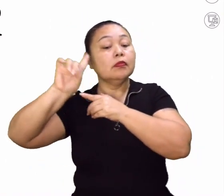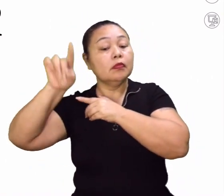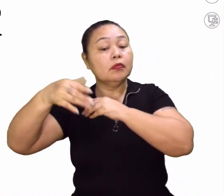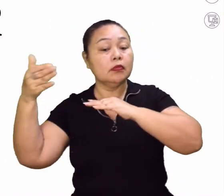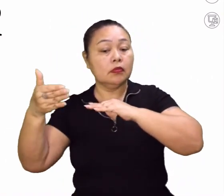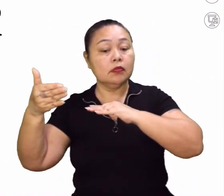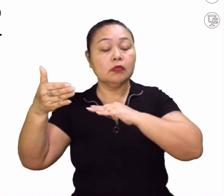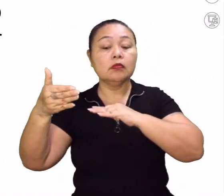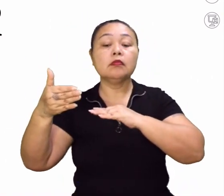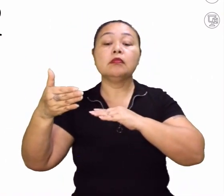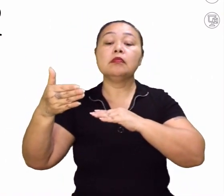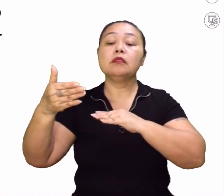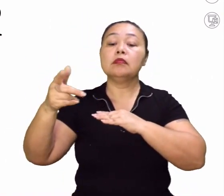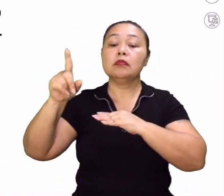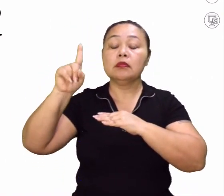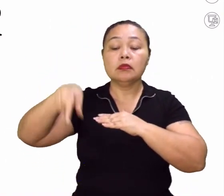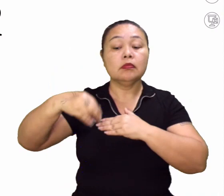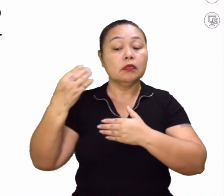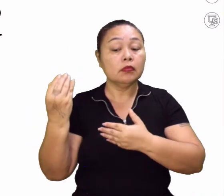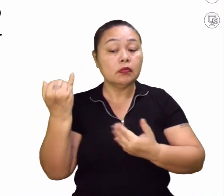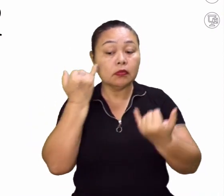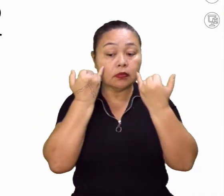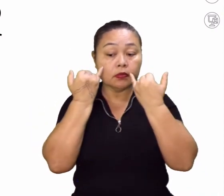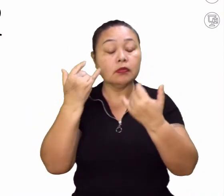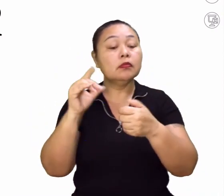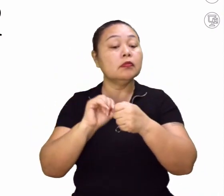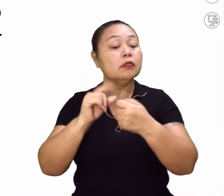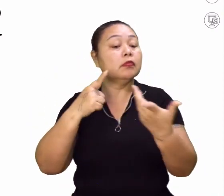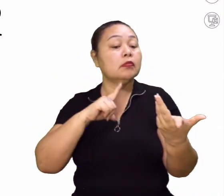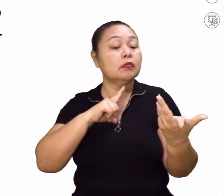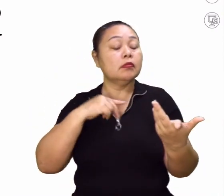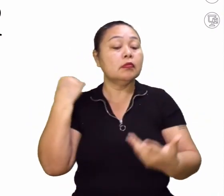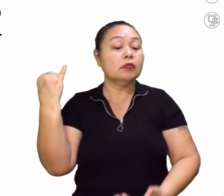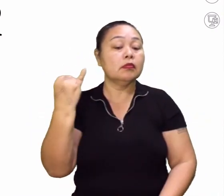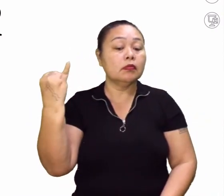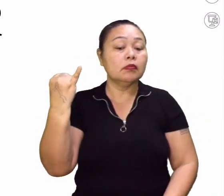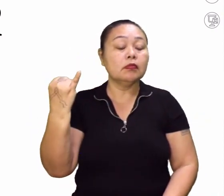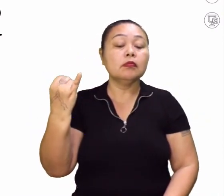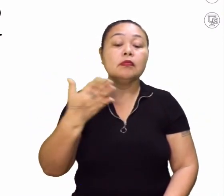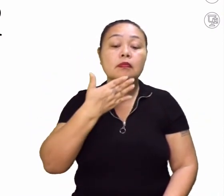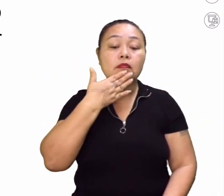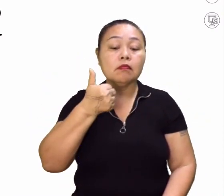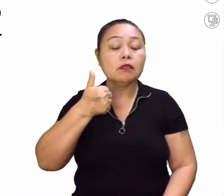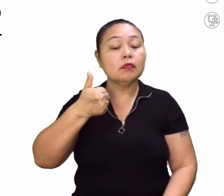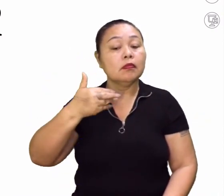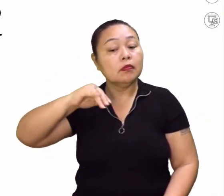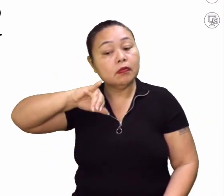é, atualmente, uma fonte importante de informação para melhor